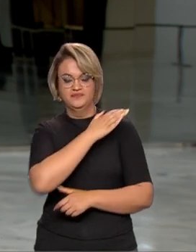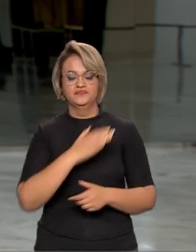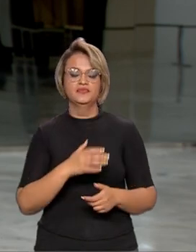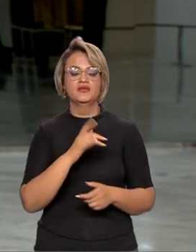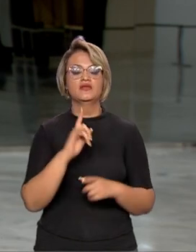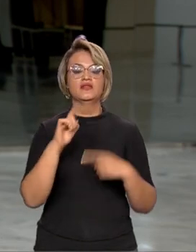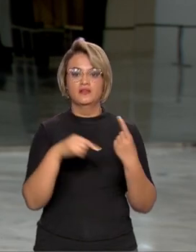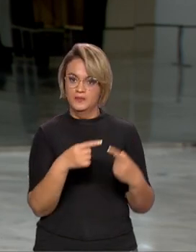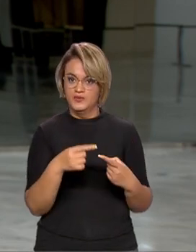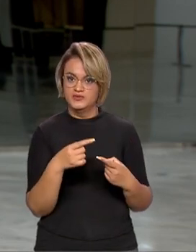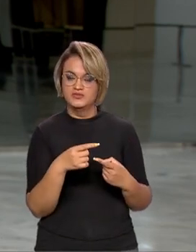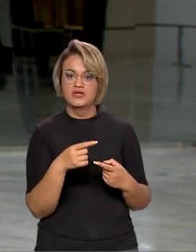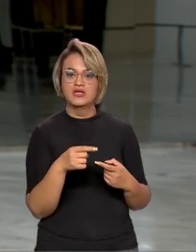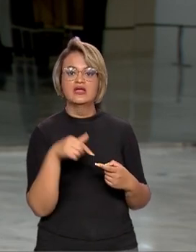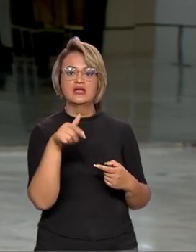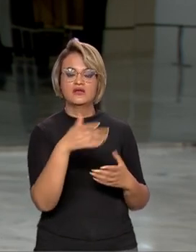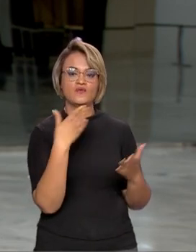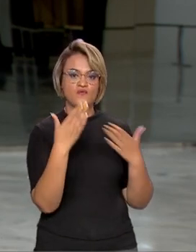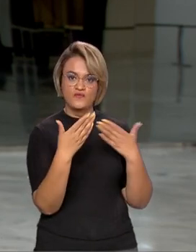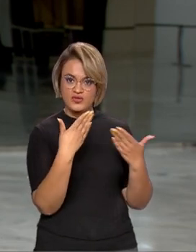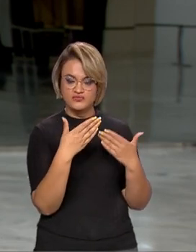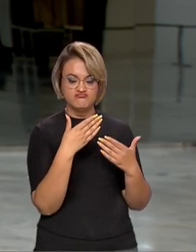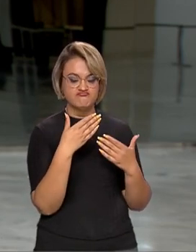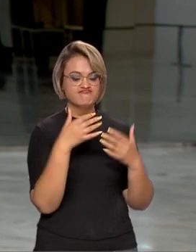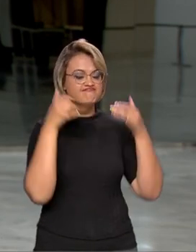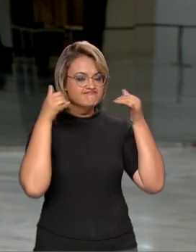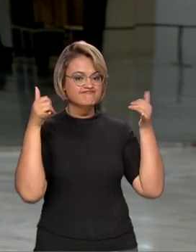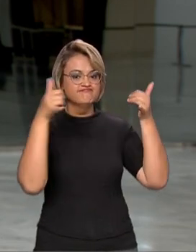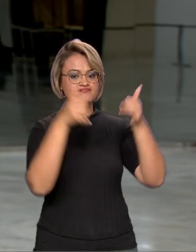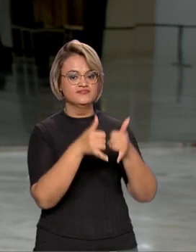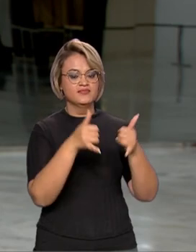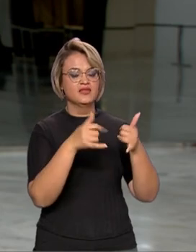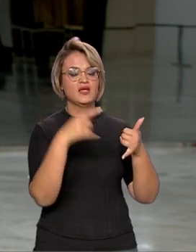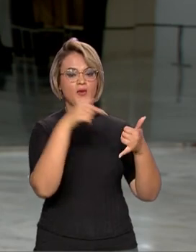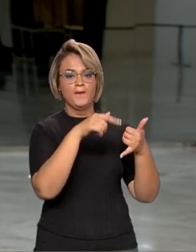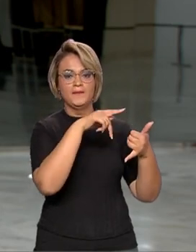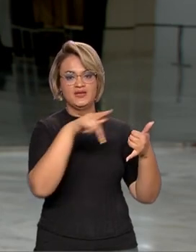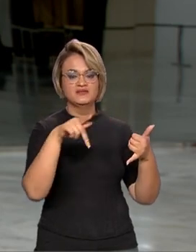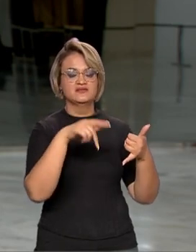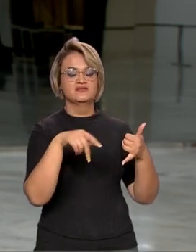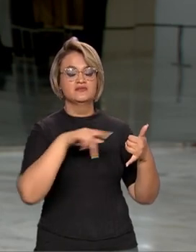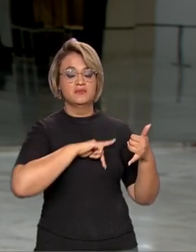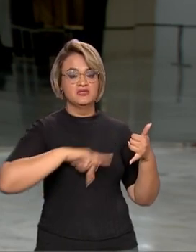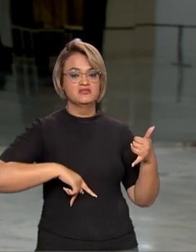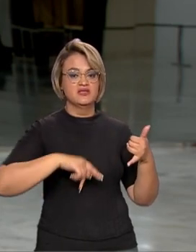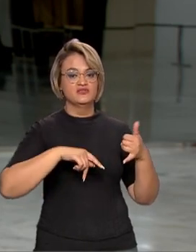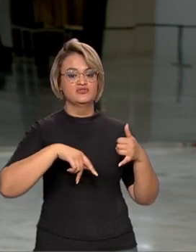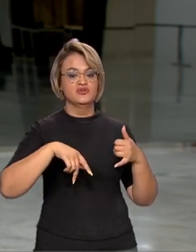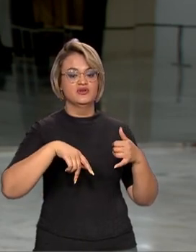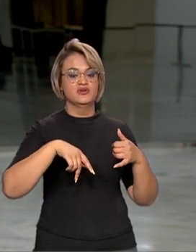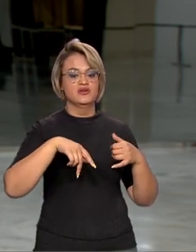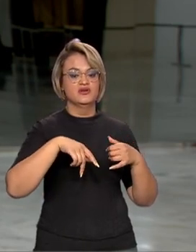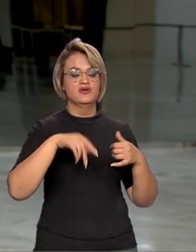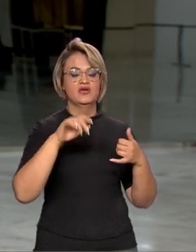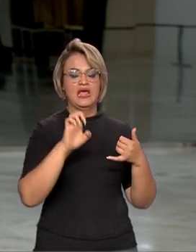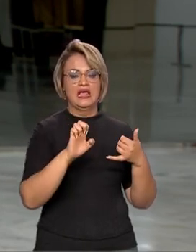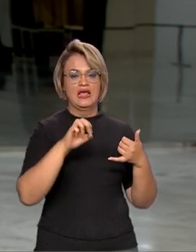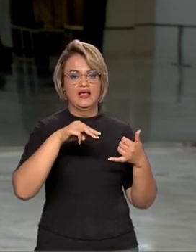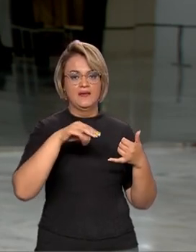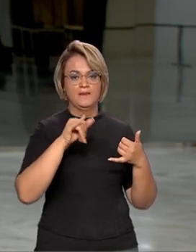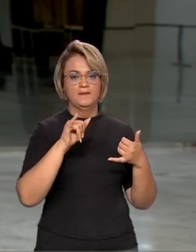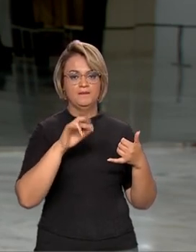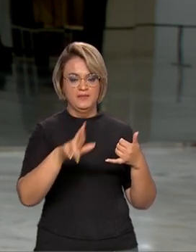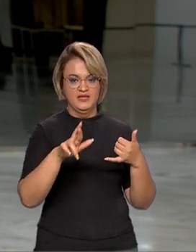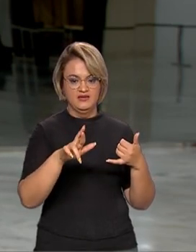Depois, o presidente também conversou por telefone com o presidente dos Emirados Unidos e emir de Abu Dhabi,